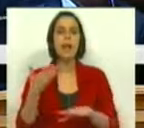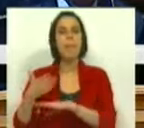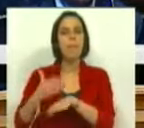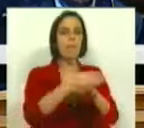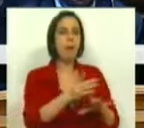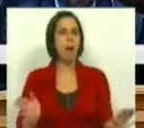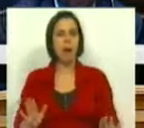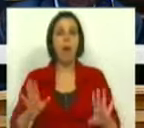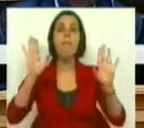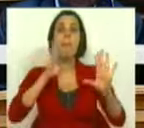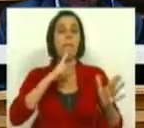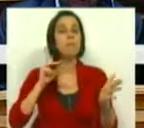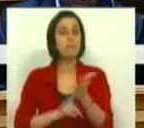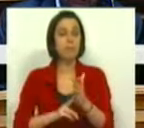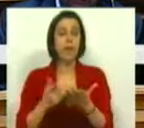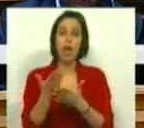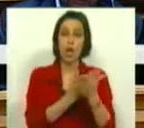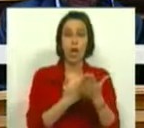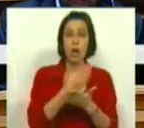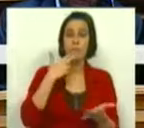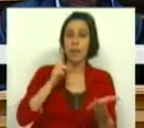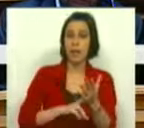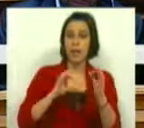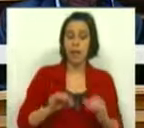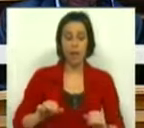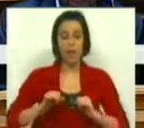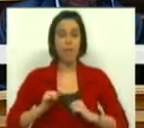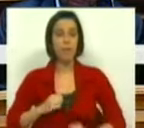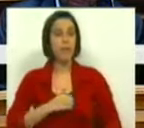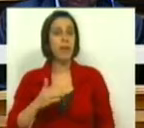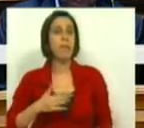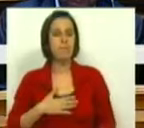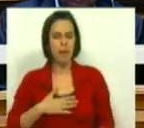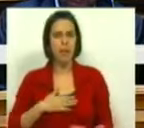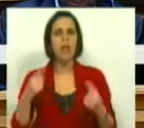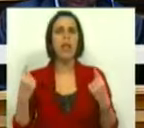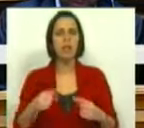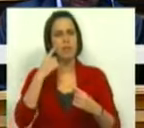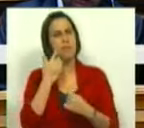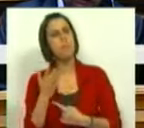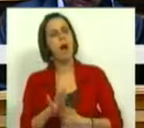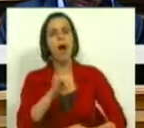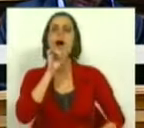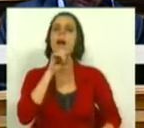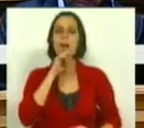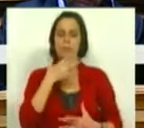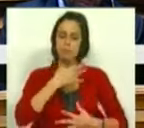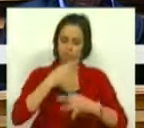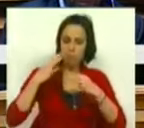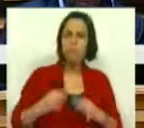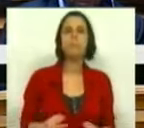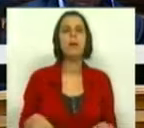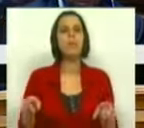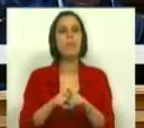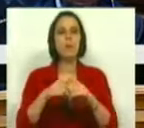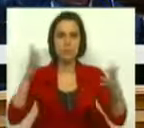para trás. Mas é também verdade que a economia real, as nossas empresas, têm mostrado capacidade para se afirmarem